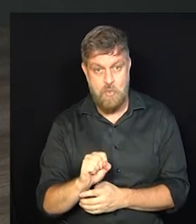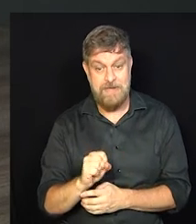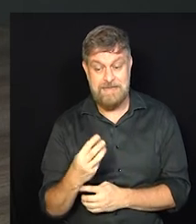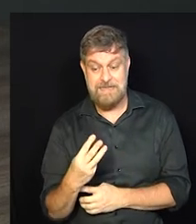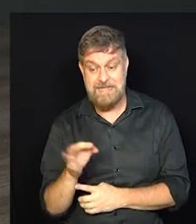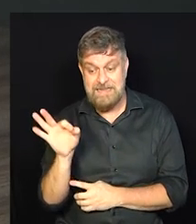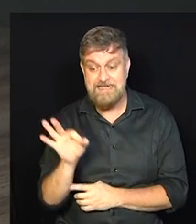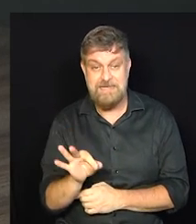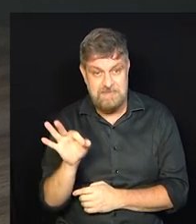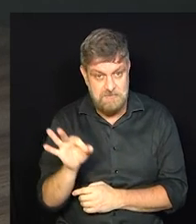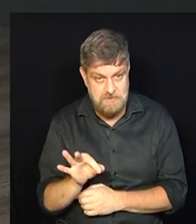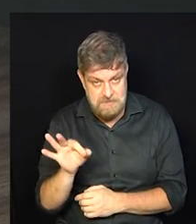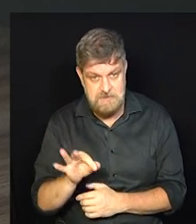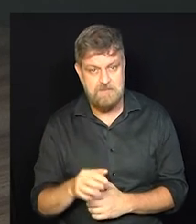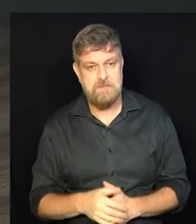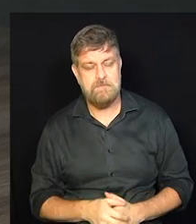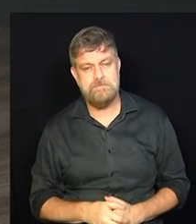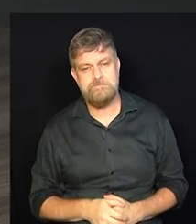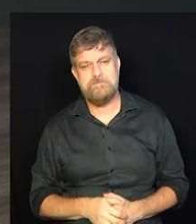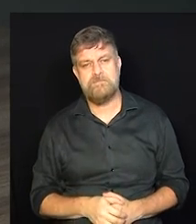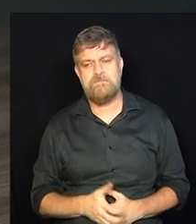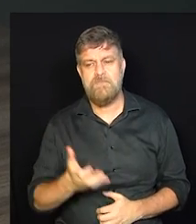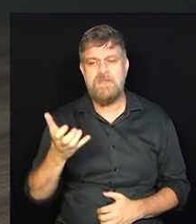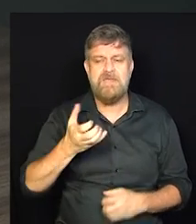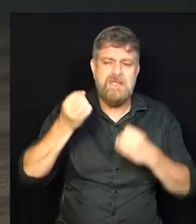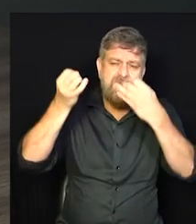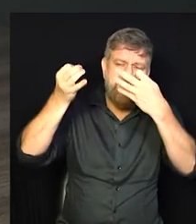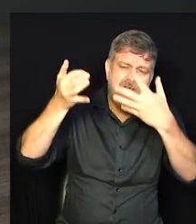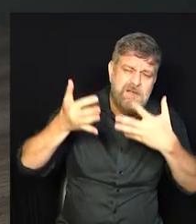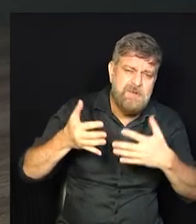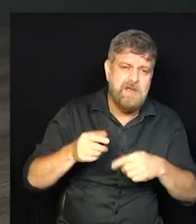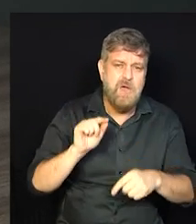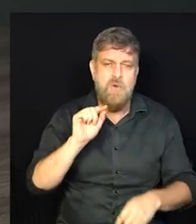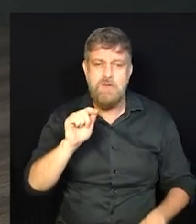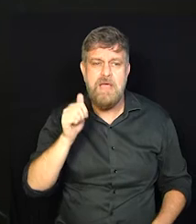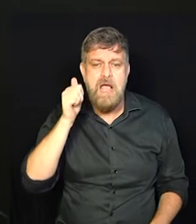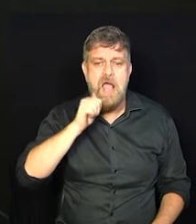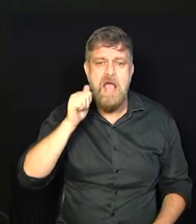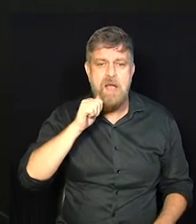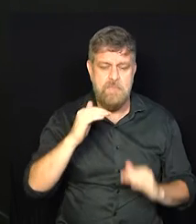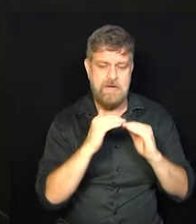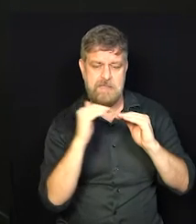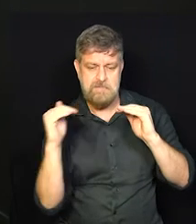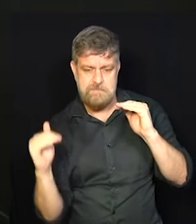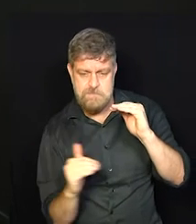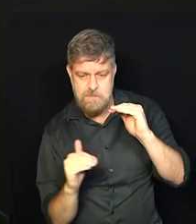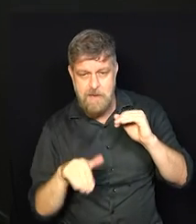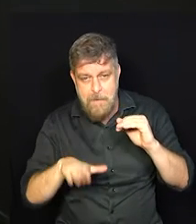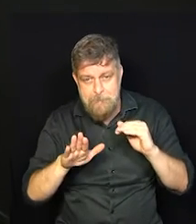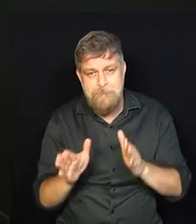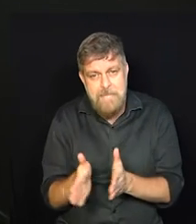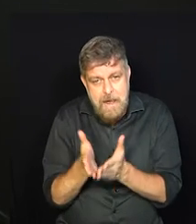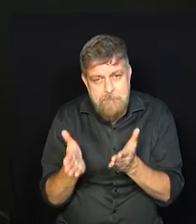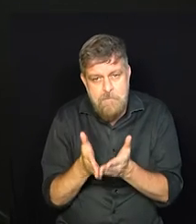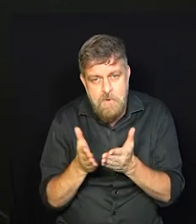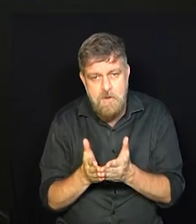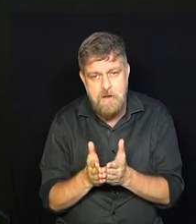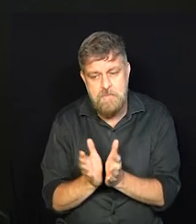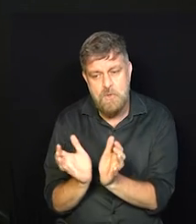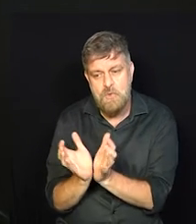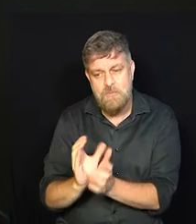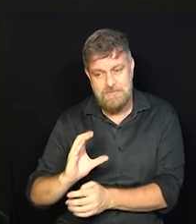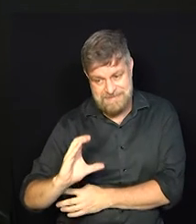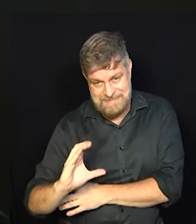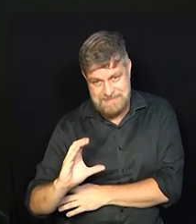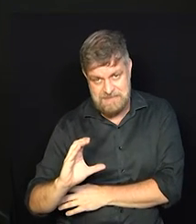83%. Eu queria que você falasse um pouquinho dessa questão da mulher da classe C que hoje busca